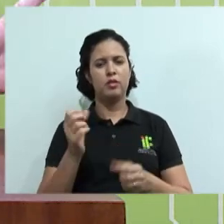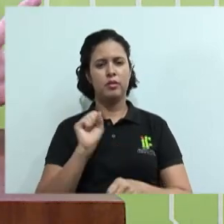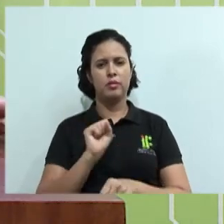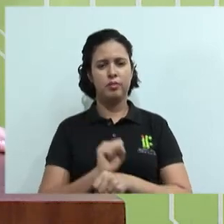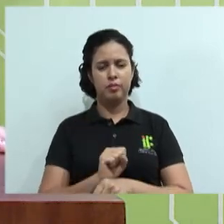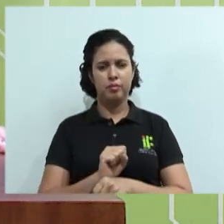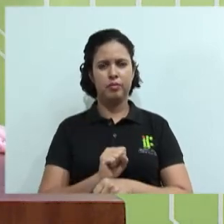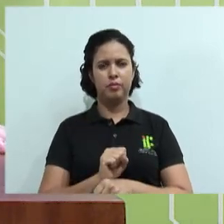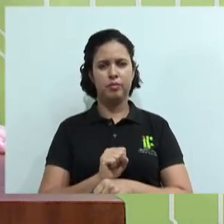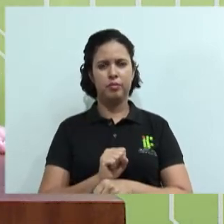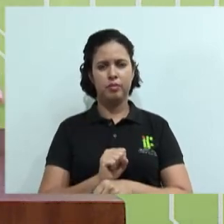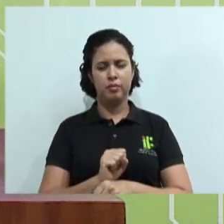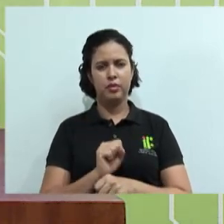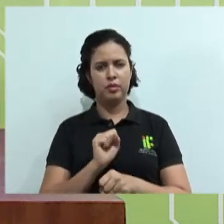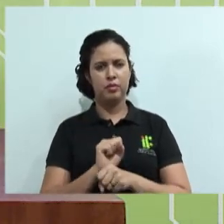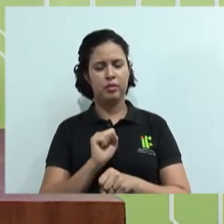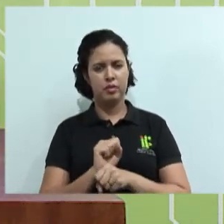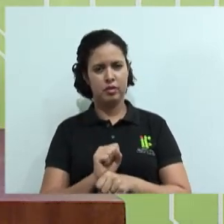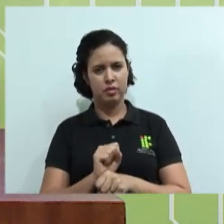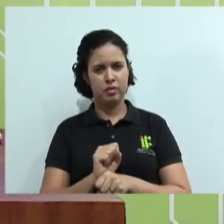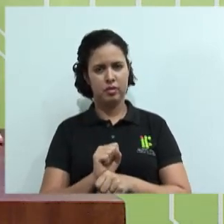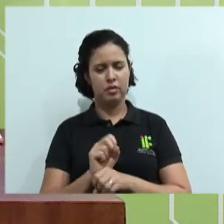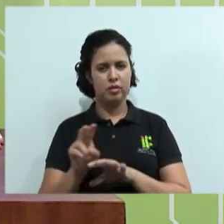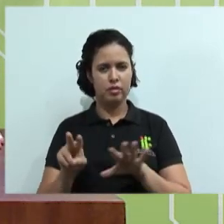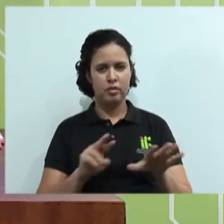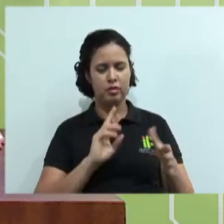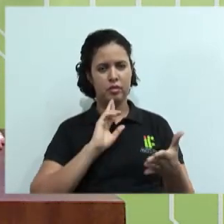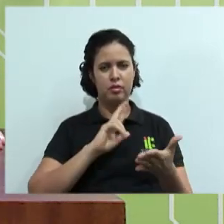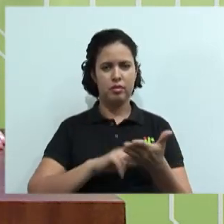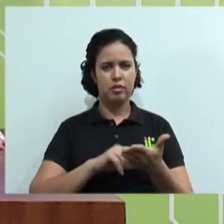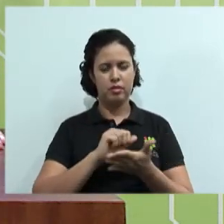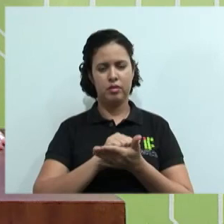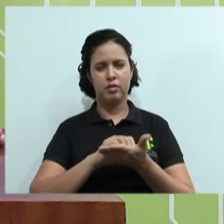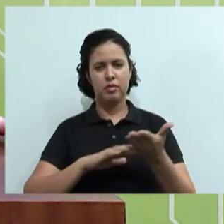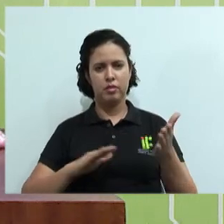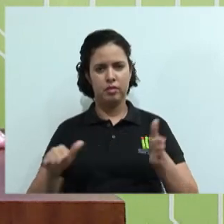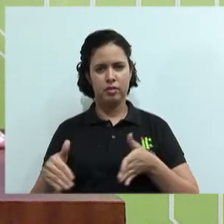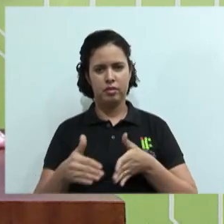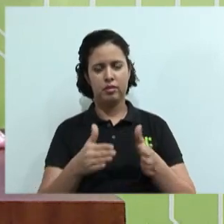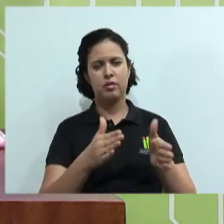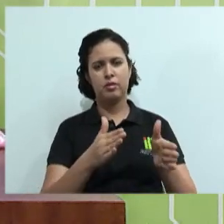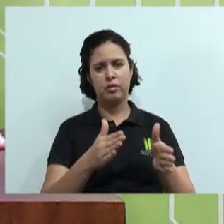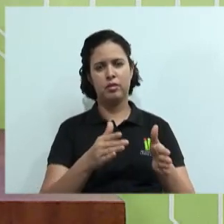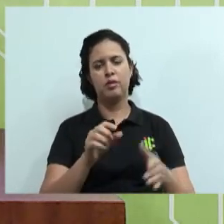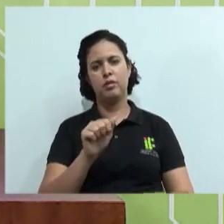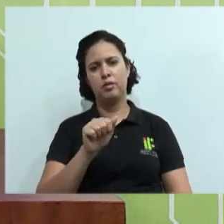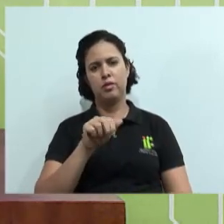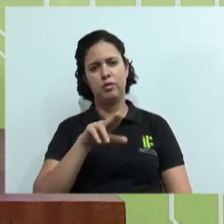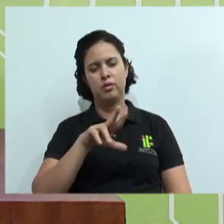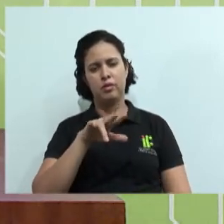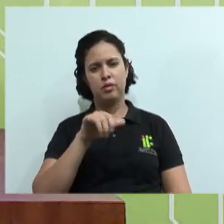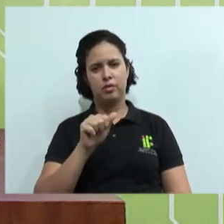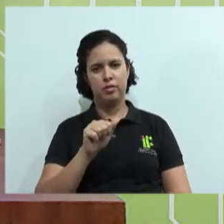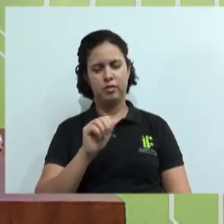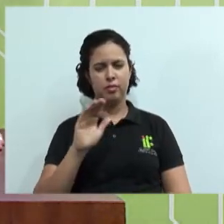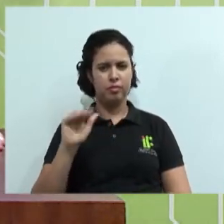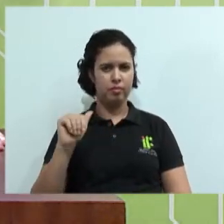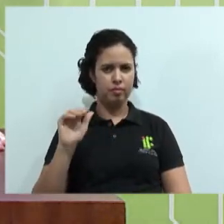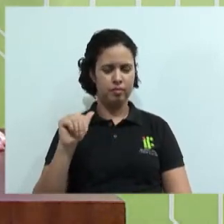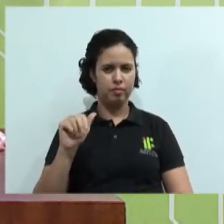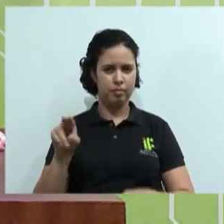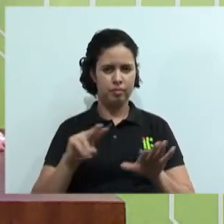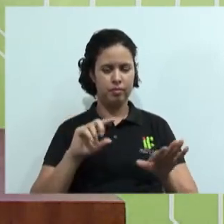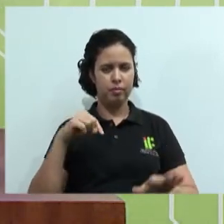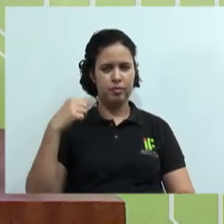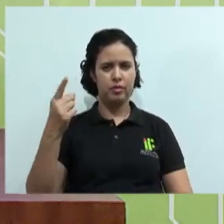hoje, por aqui. E espero que vocês estejam lá fazendo atividades de percurso no ambiente virtual, não é isso? E até a próxima aula.